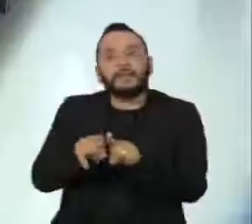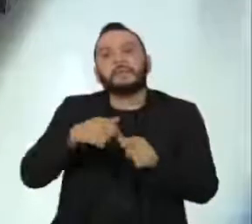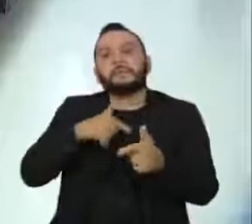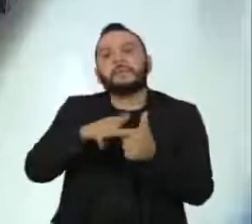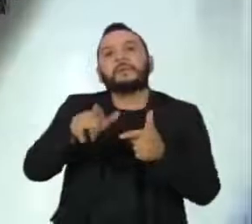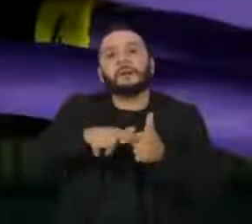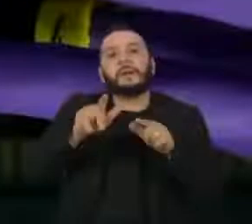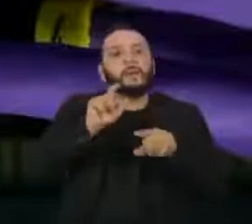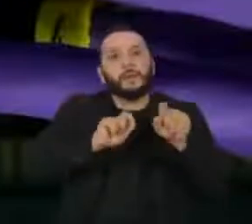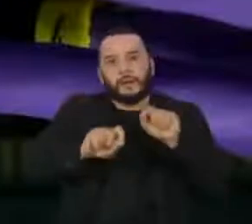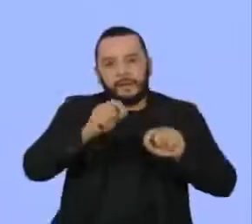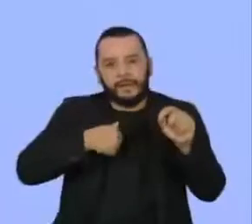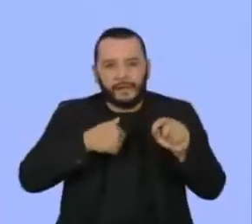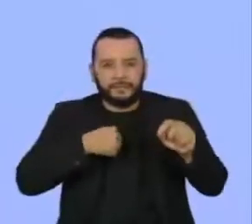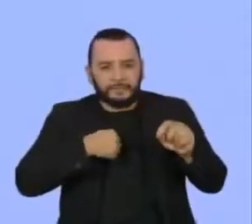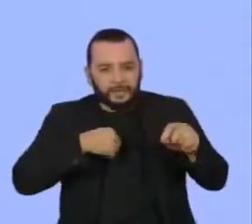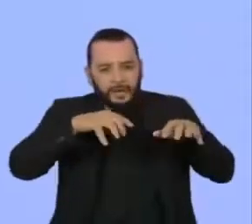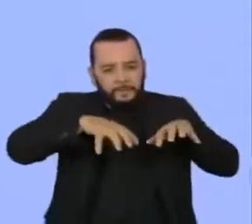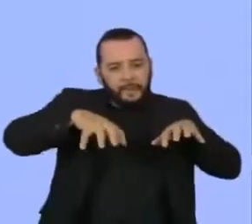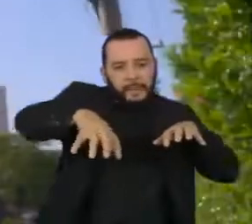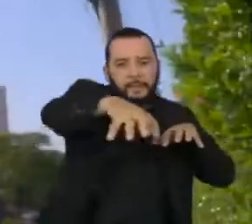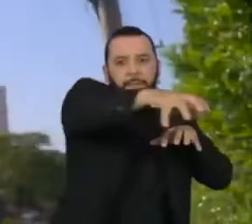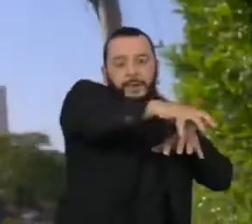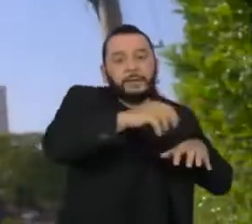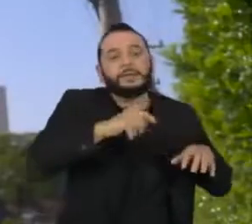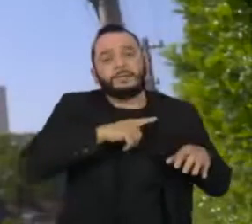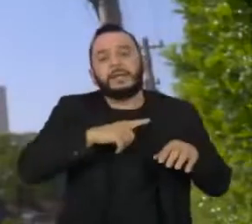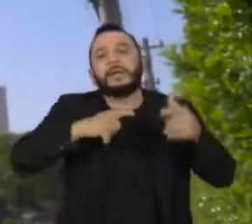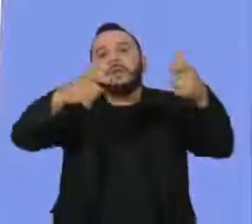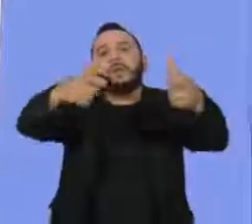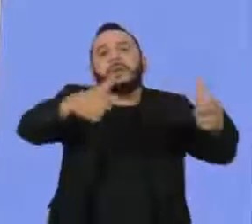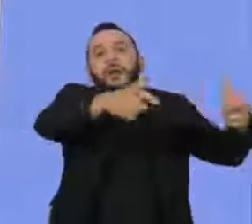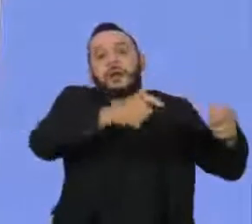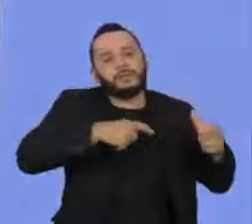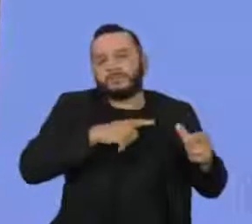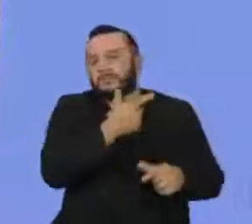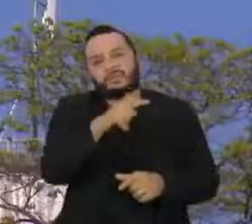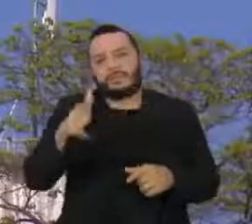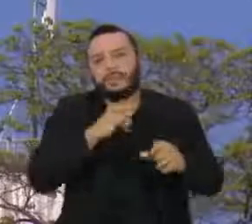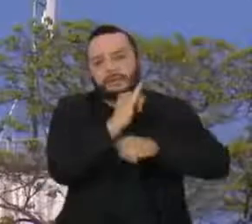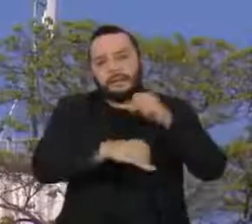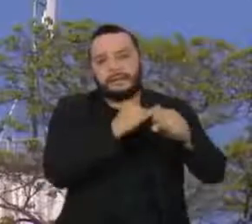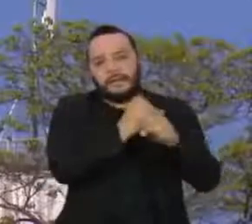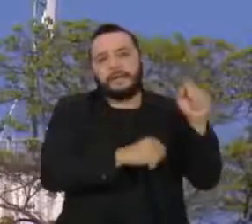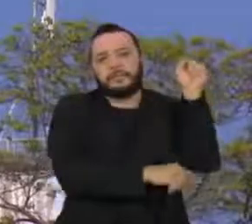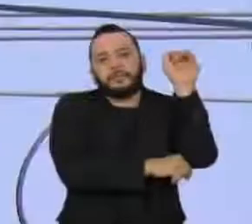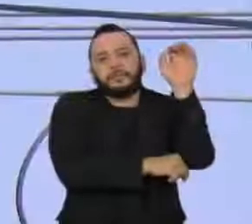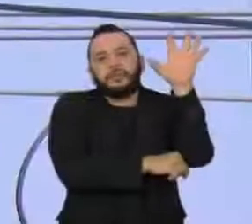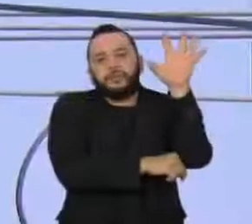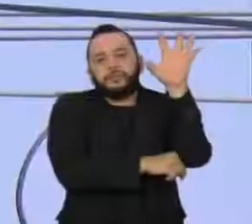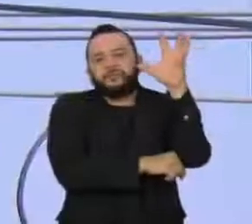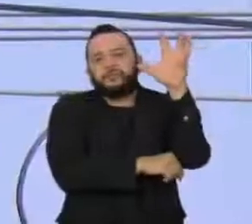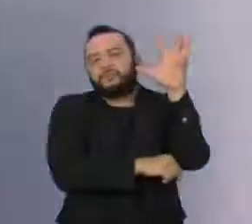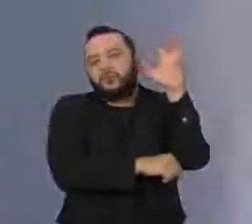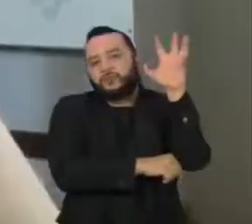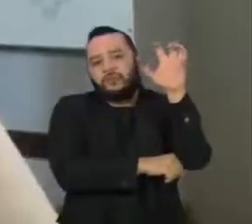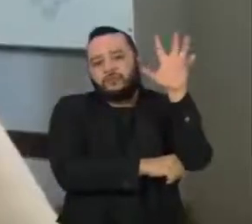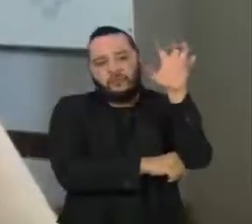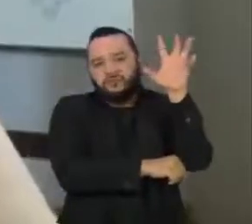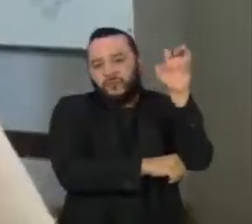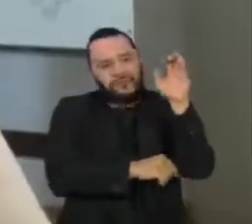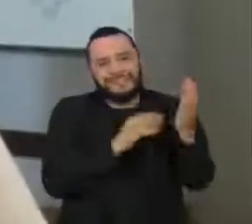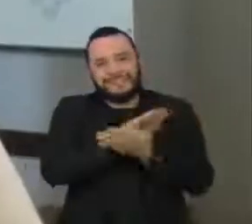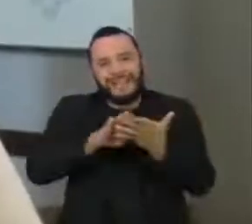infraestrutura. Ainda tem muitos lugares no país onde a internet sequer chega. Mais um desafio para poder público, iniciativa privada.